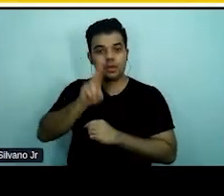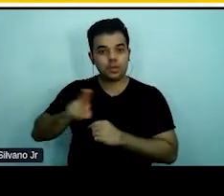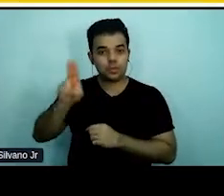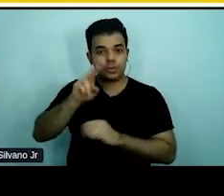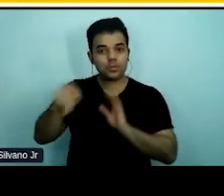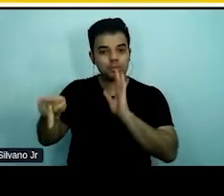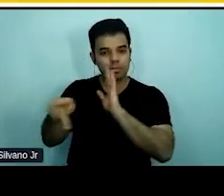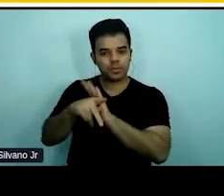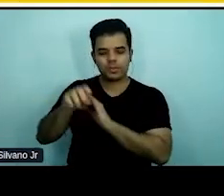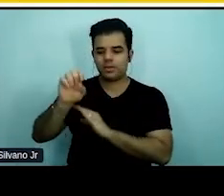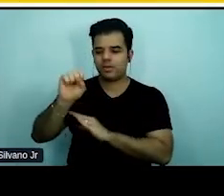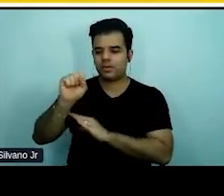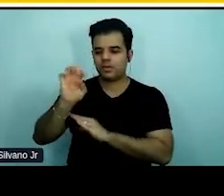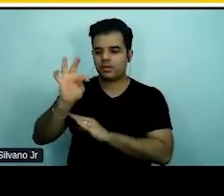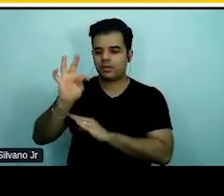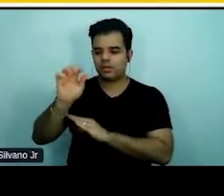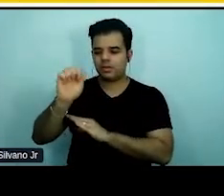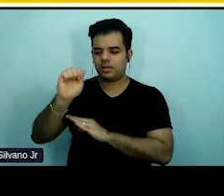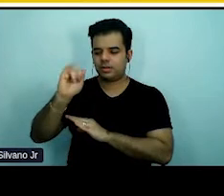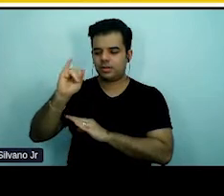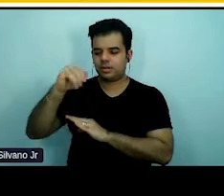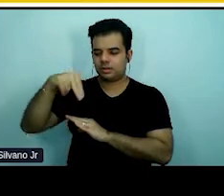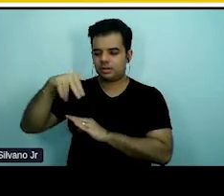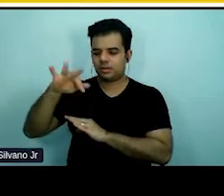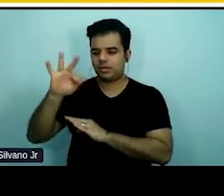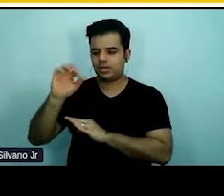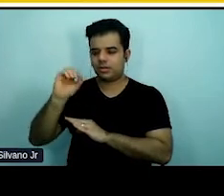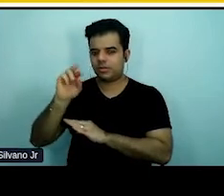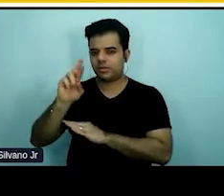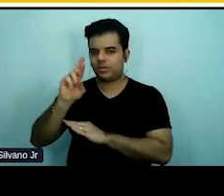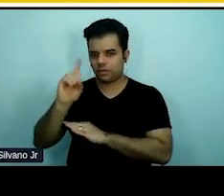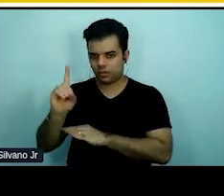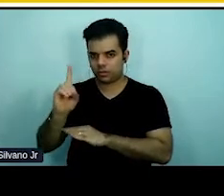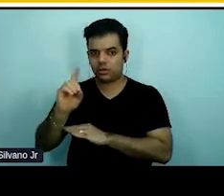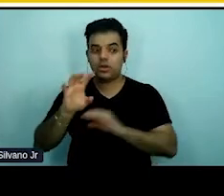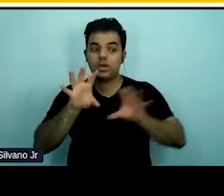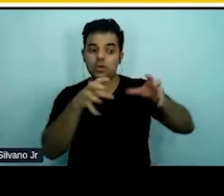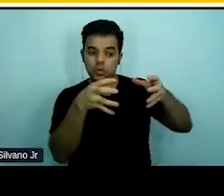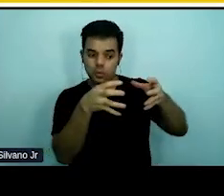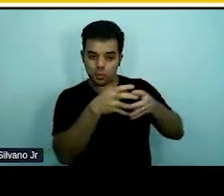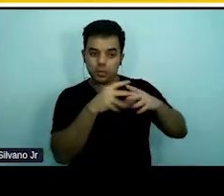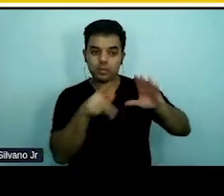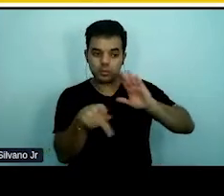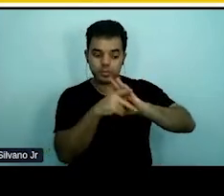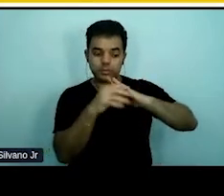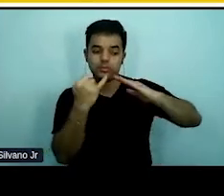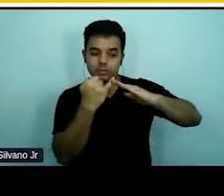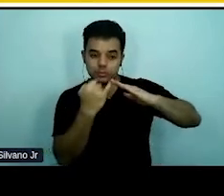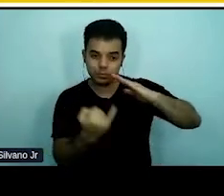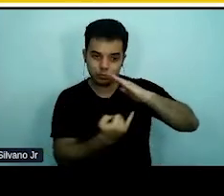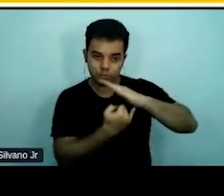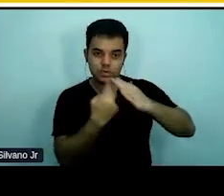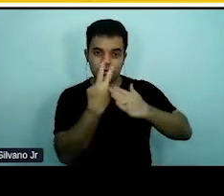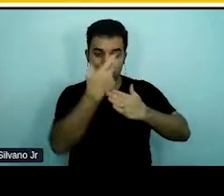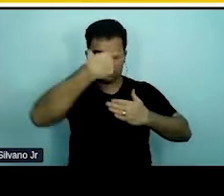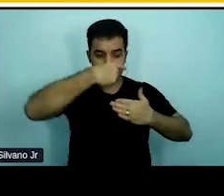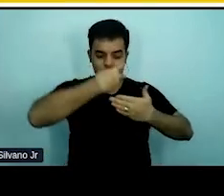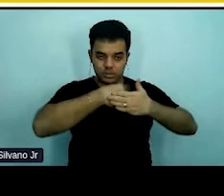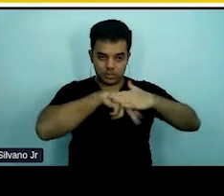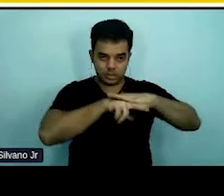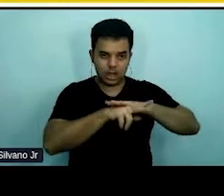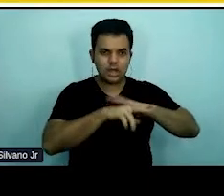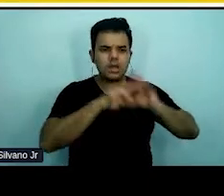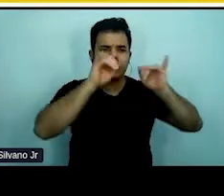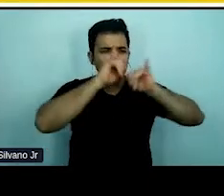Stanford. Lá existe um grupo de legal design institucional e eles promovem